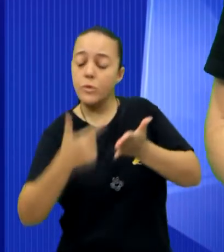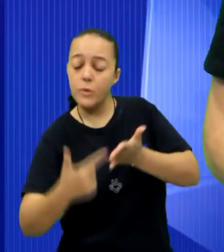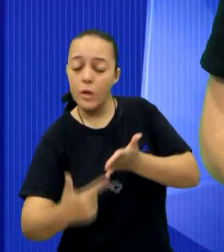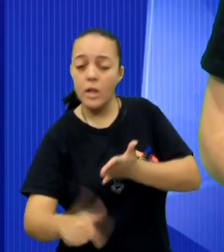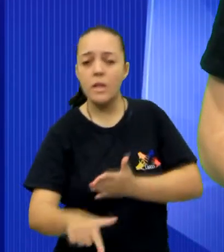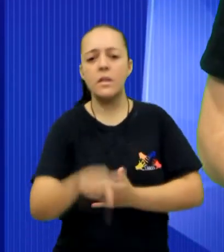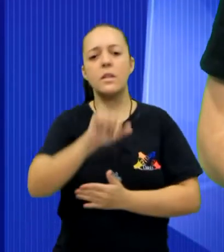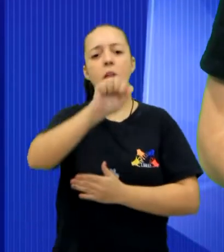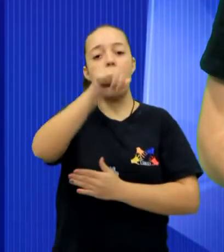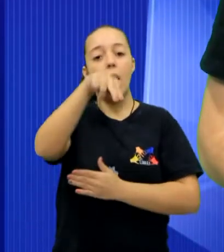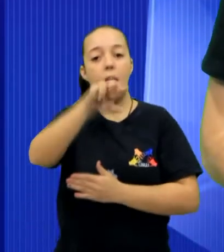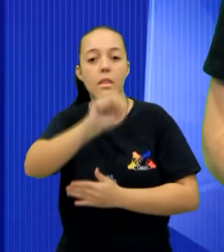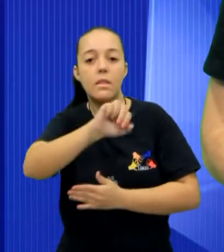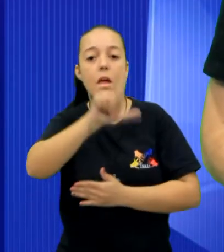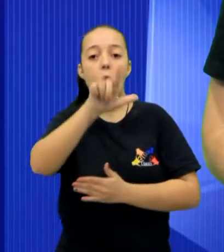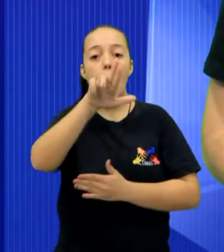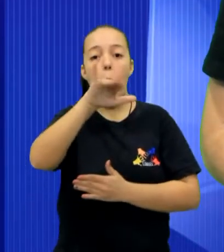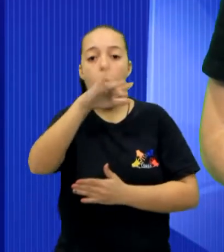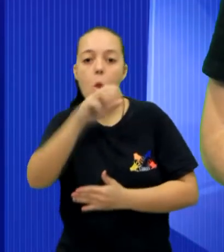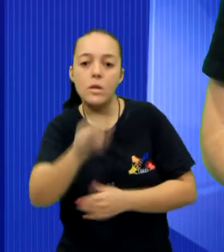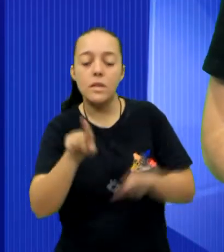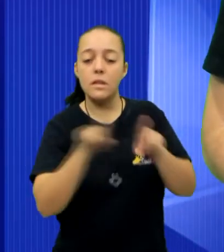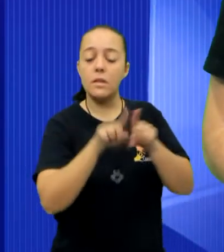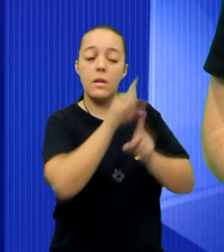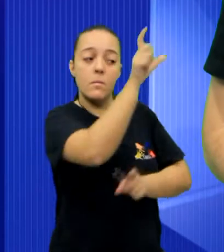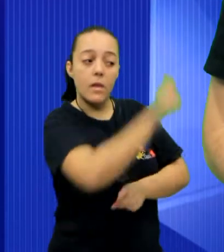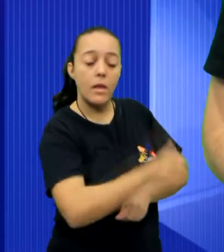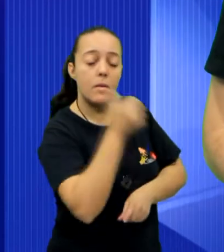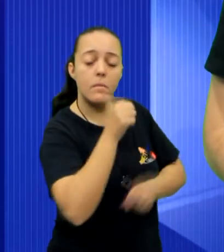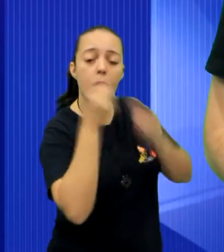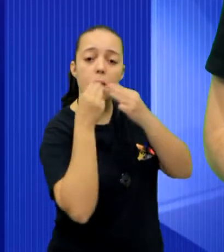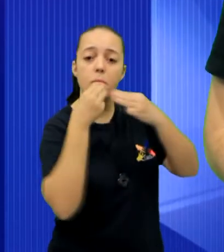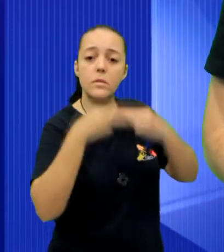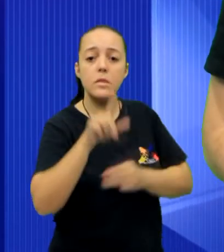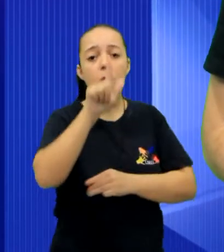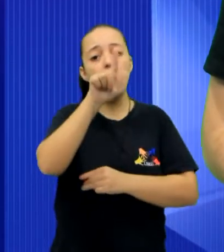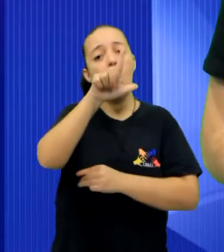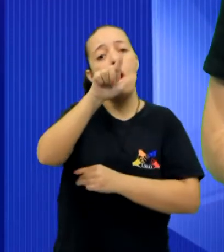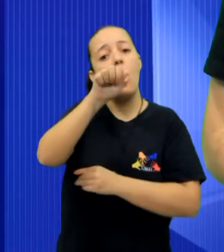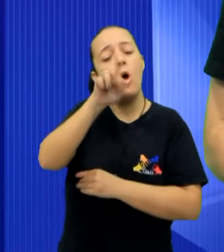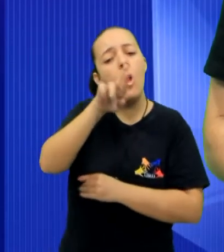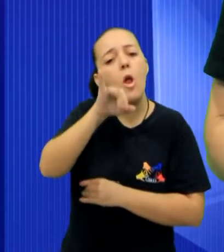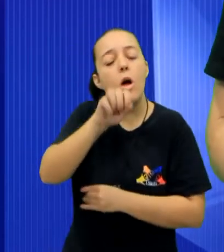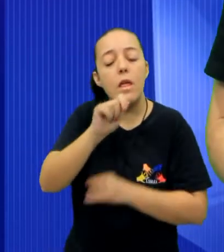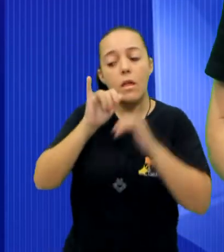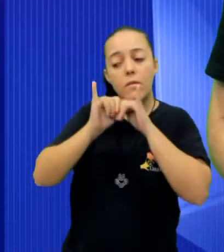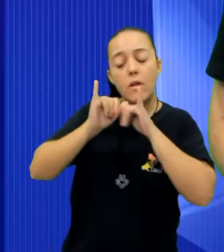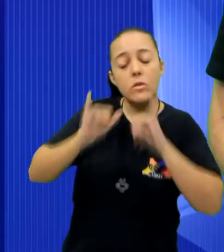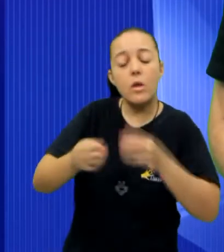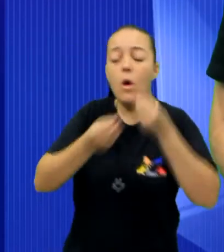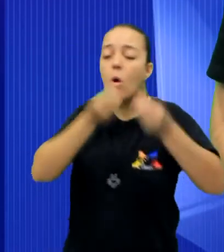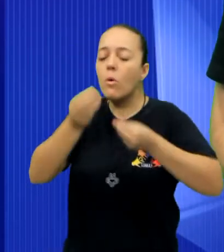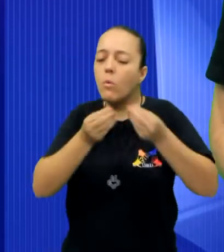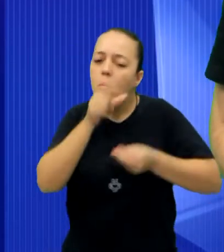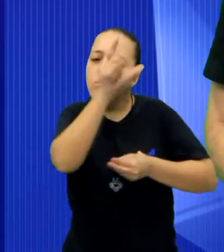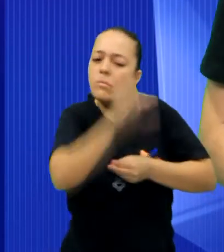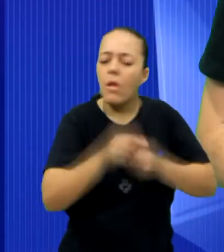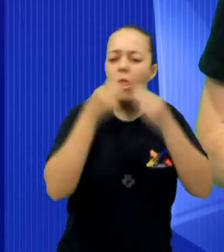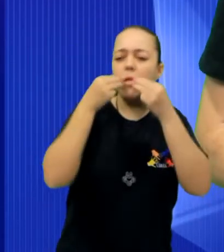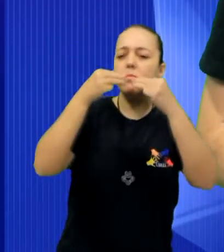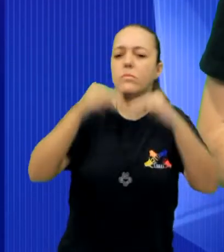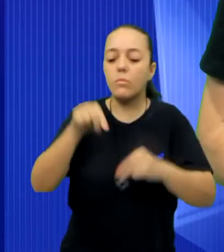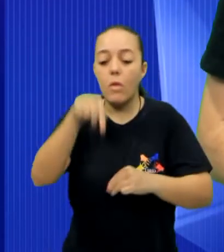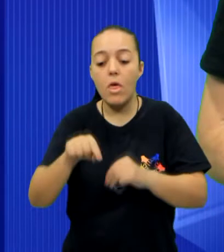com uma entrevista feita pela jornalista Ana Lúcia Ferreira com a missionária Glória de Freitas, que conta mais sobre o trabalho missionário na